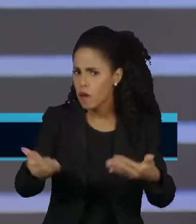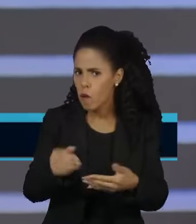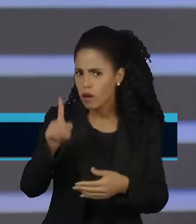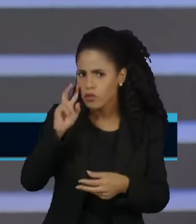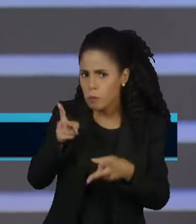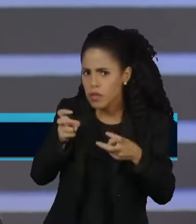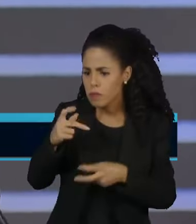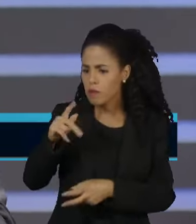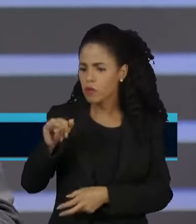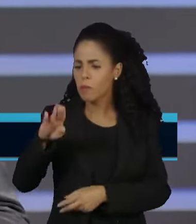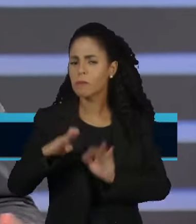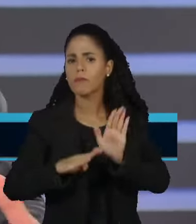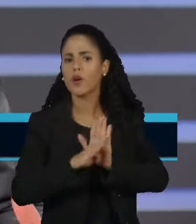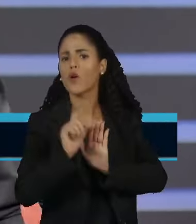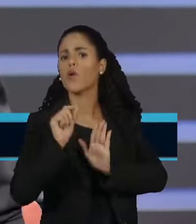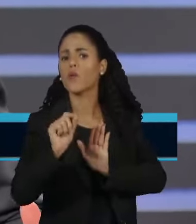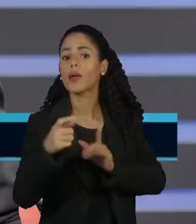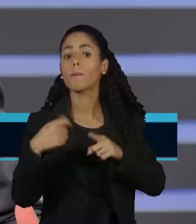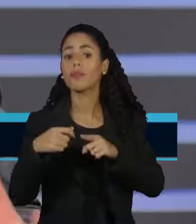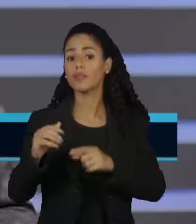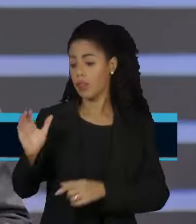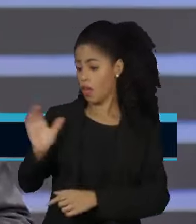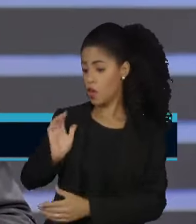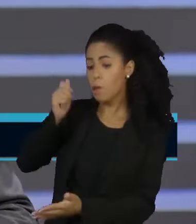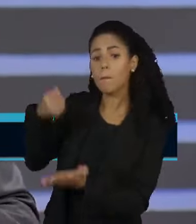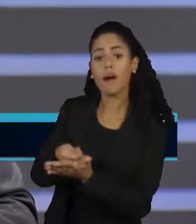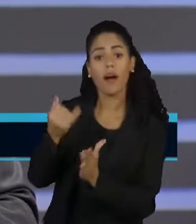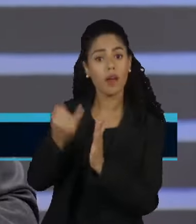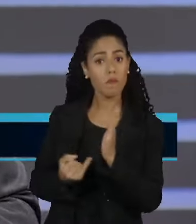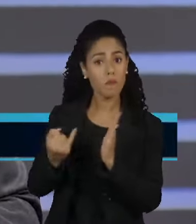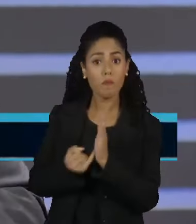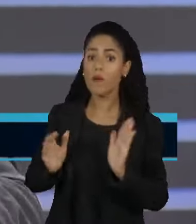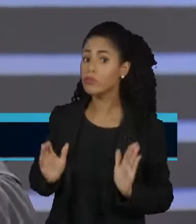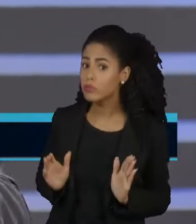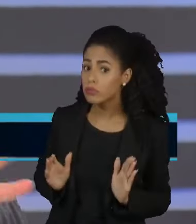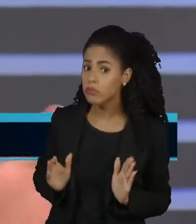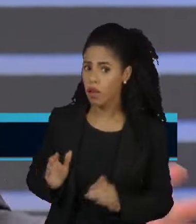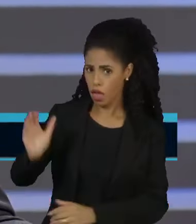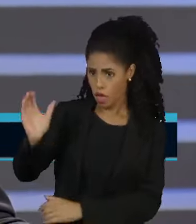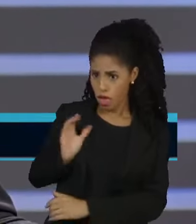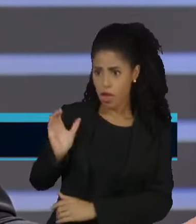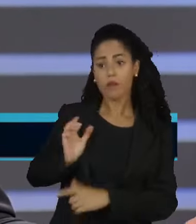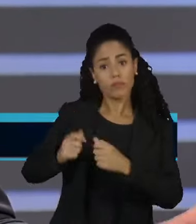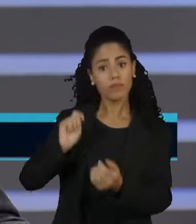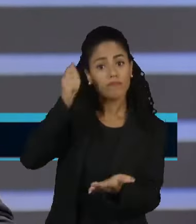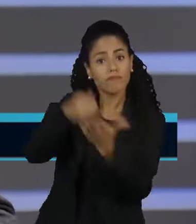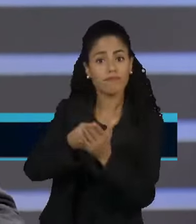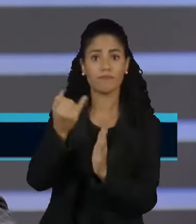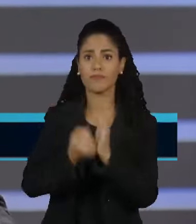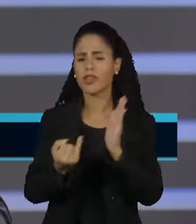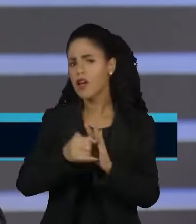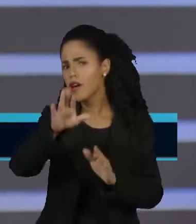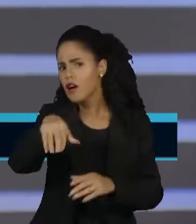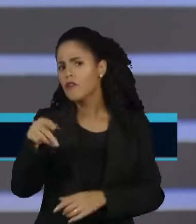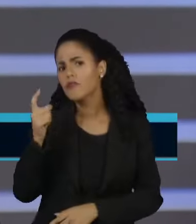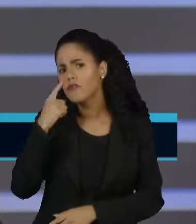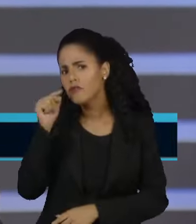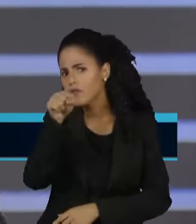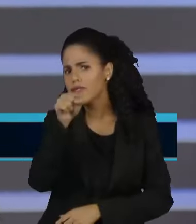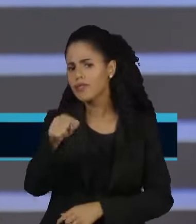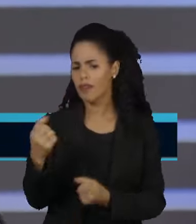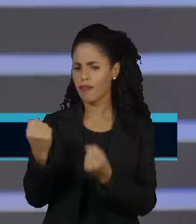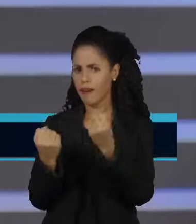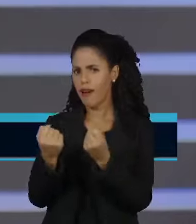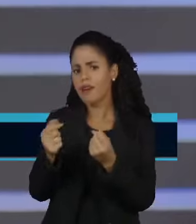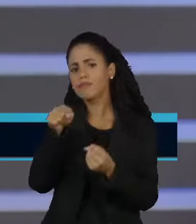desse tamanho é taxar os mais ricos. Taxar os super ricos. Atenção você que está acompanhando em casa, parcelou o Renegade 24